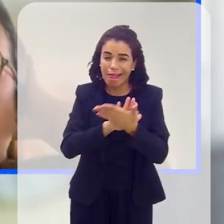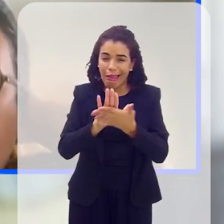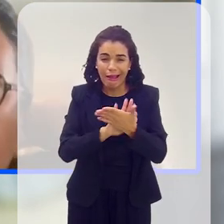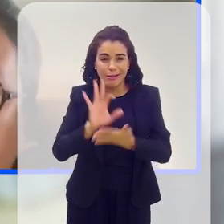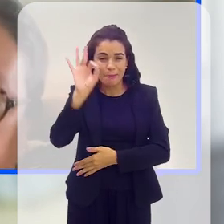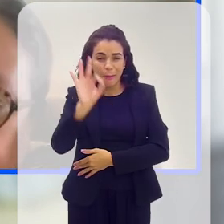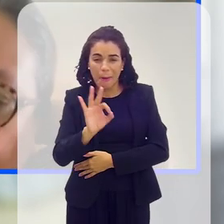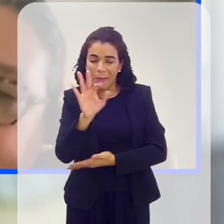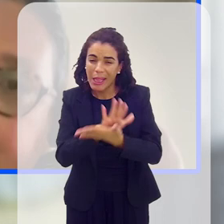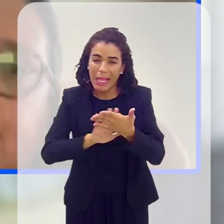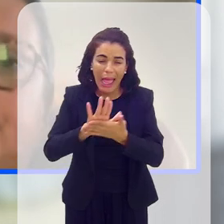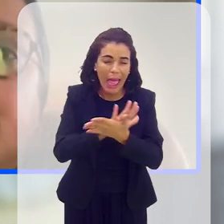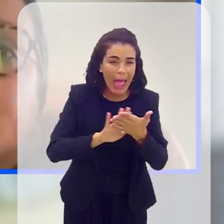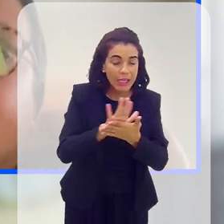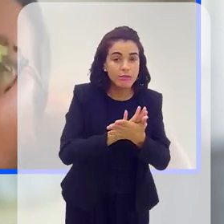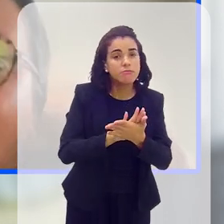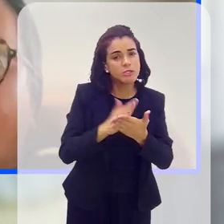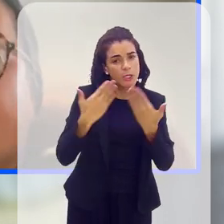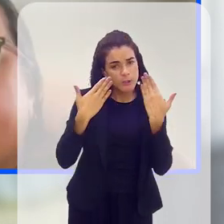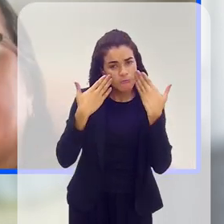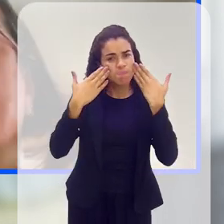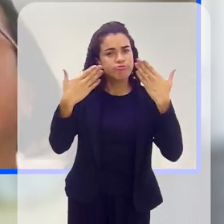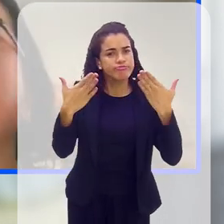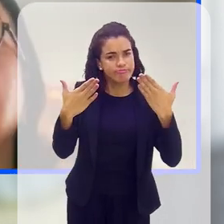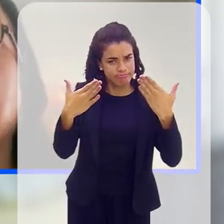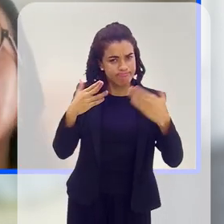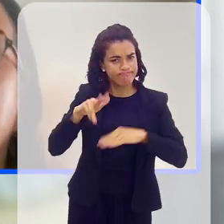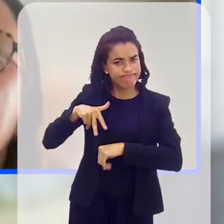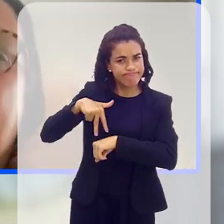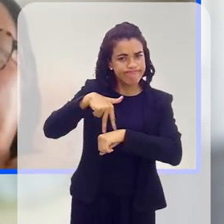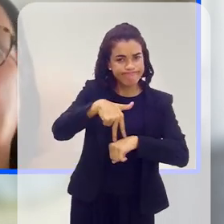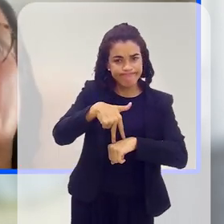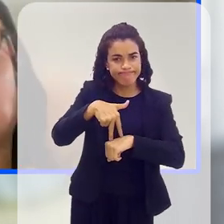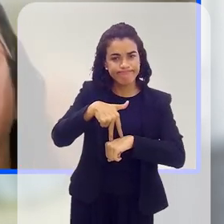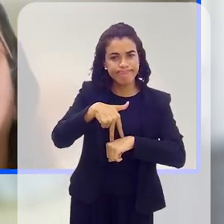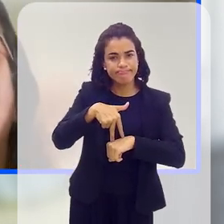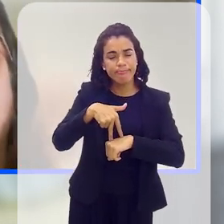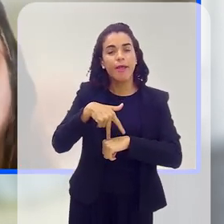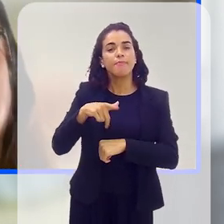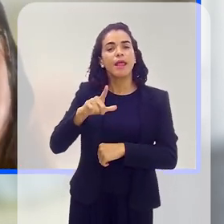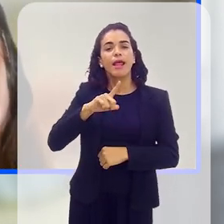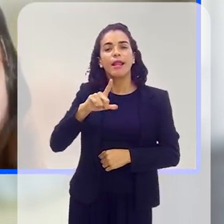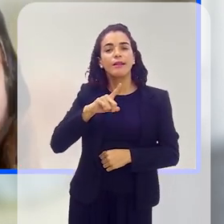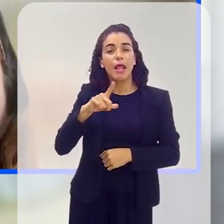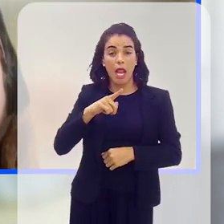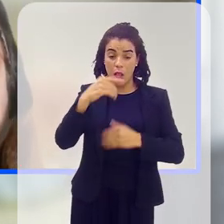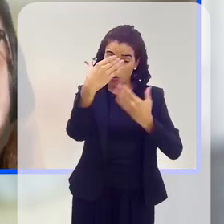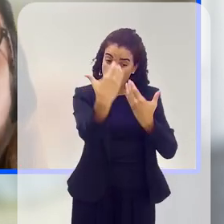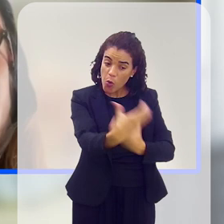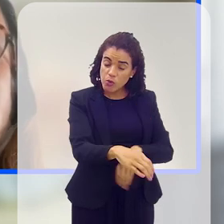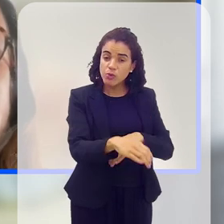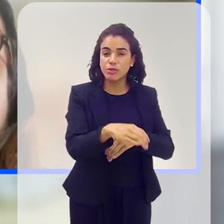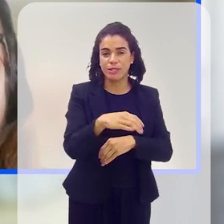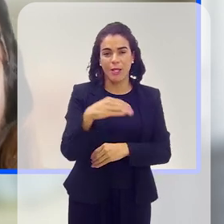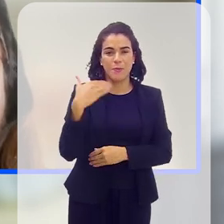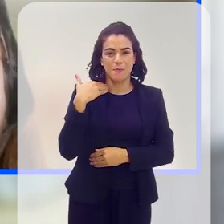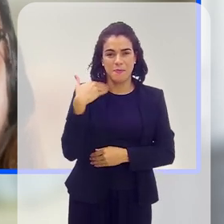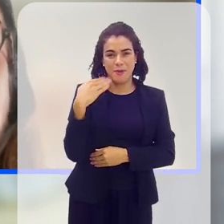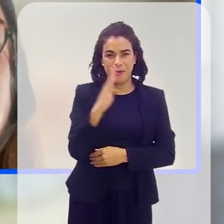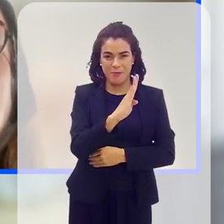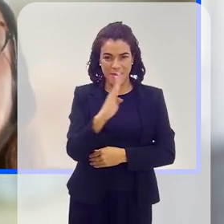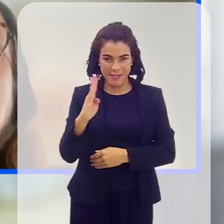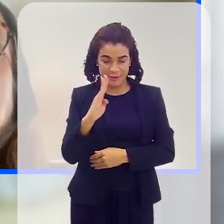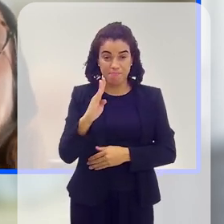Mas foi um homem que ele teve uma grande expressão lá atrás. Ele foi um cara que foi cursado do Banco do Brasil, passou em primeiro